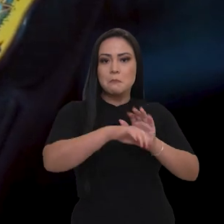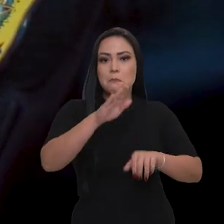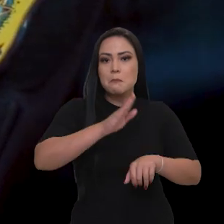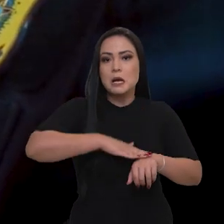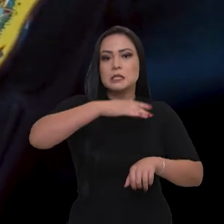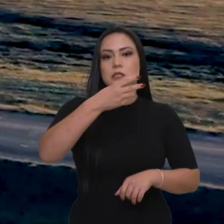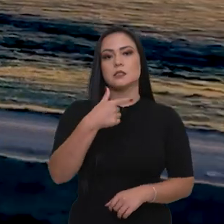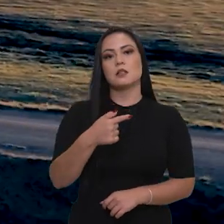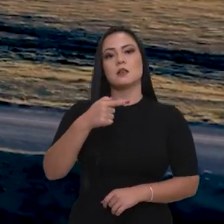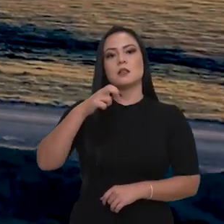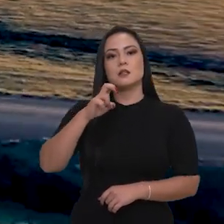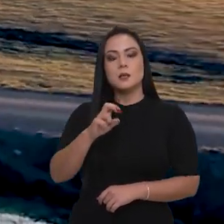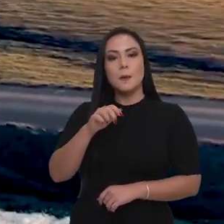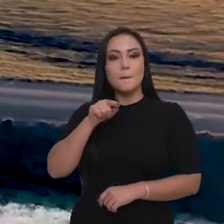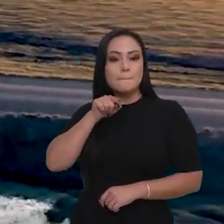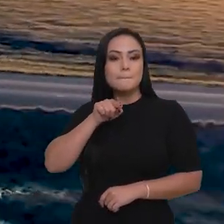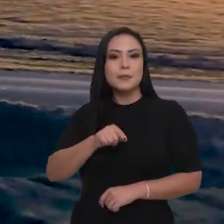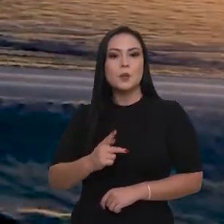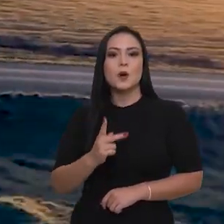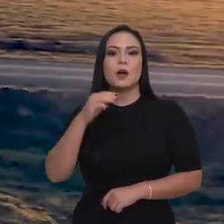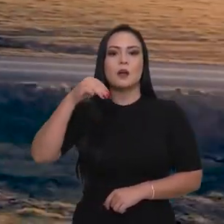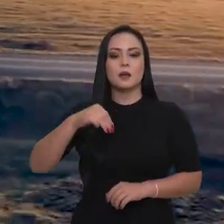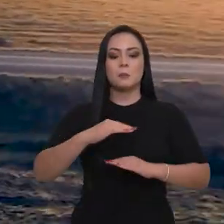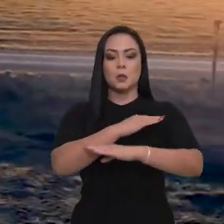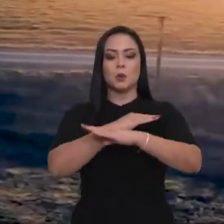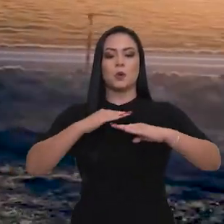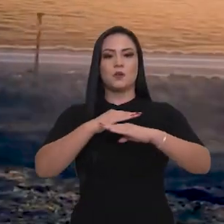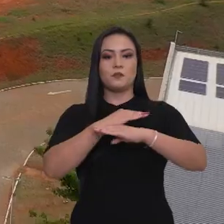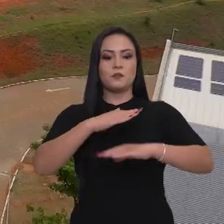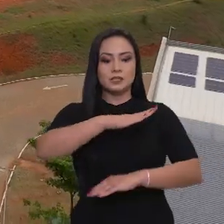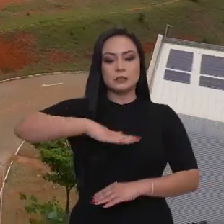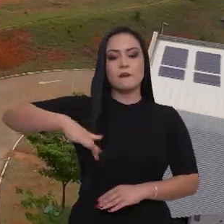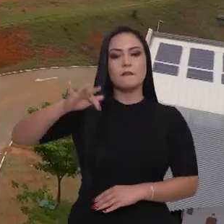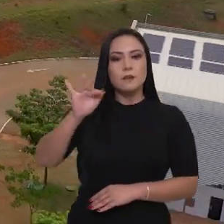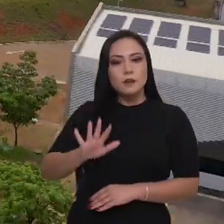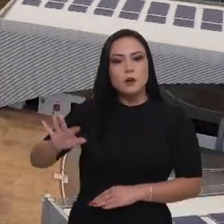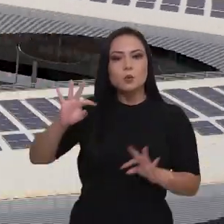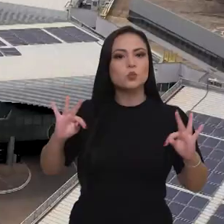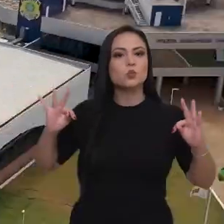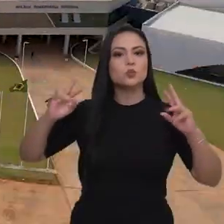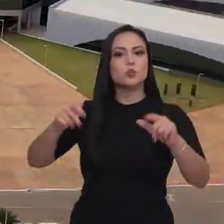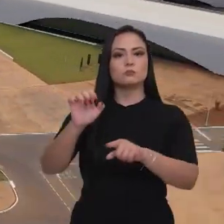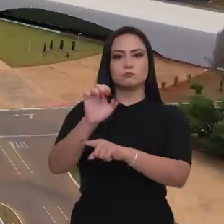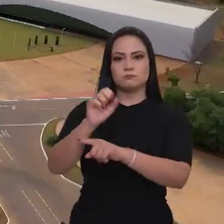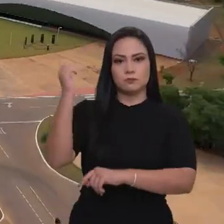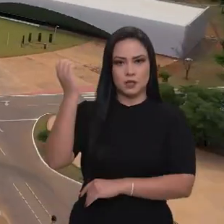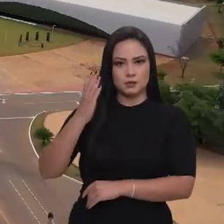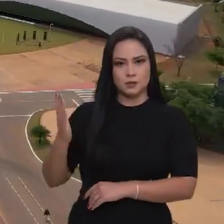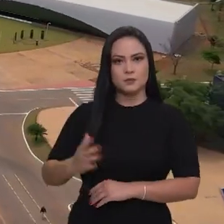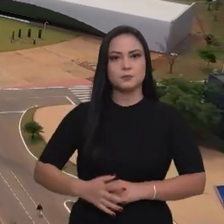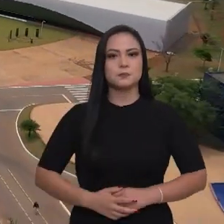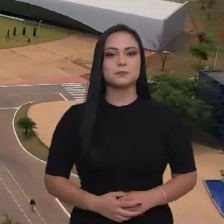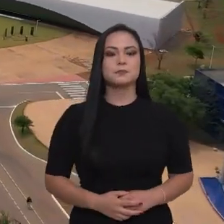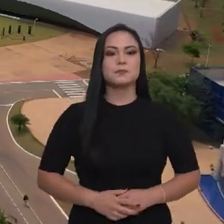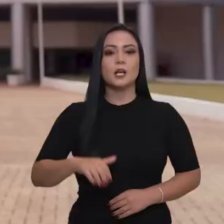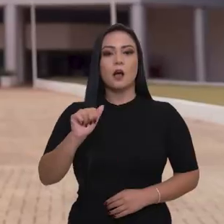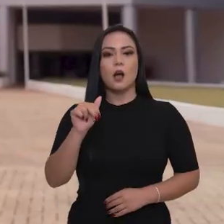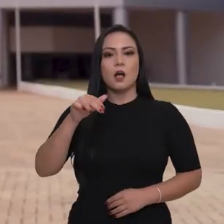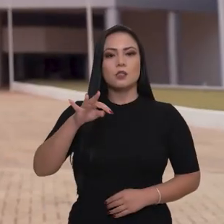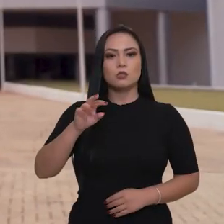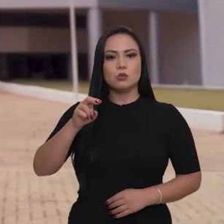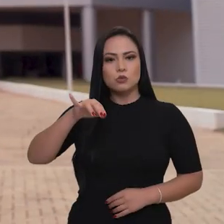crime em mais de 75 mil quilômetros de rodovias e estradas federais em todos os estados brasileiros.